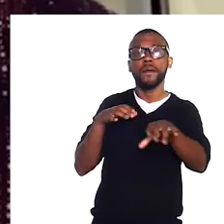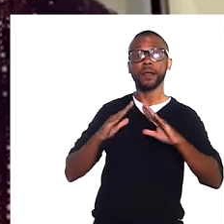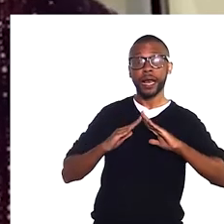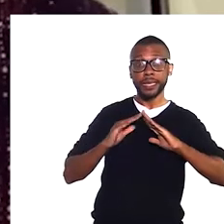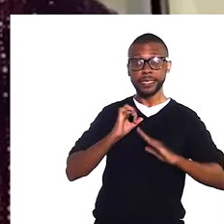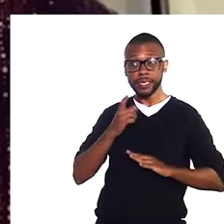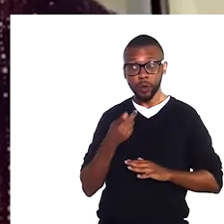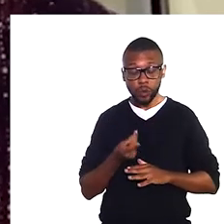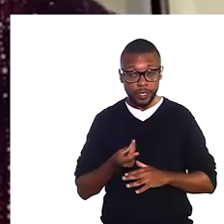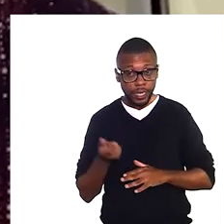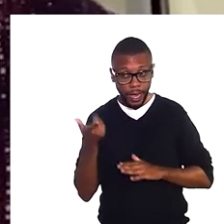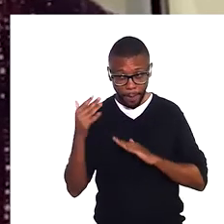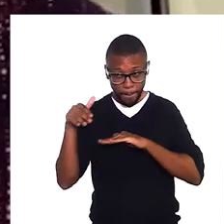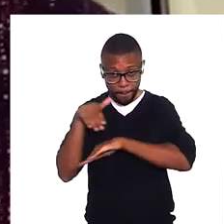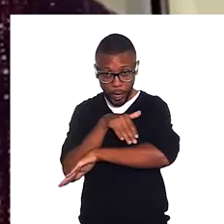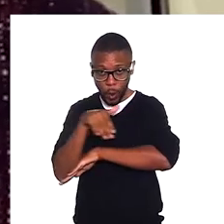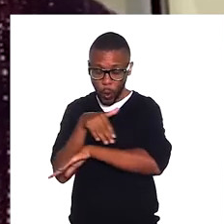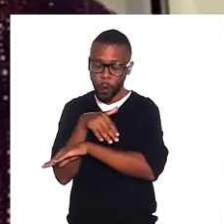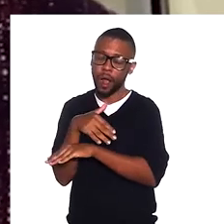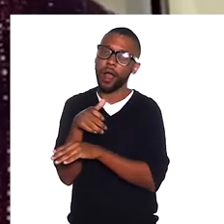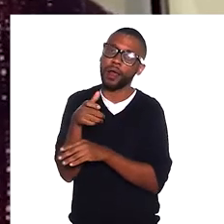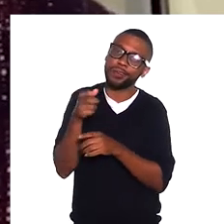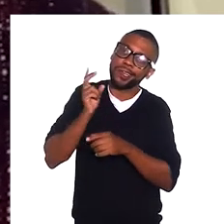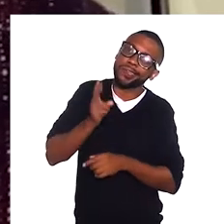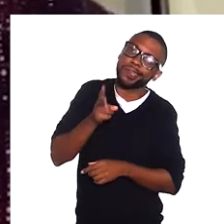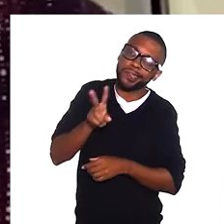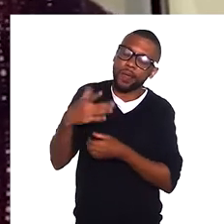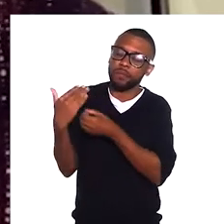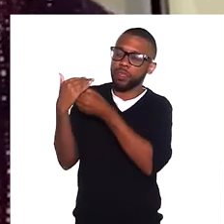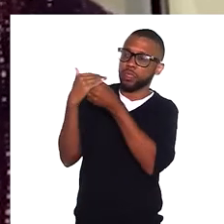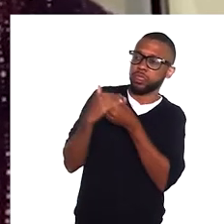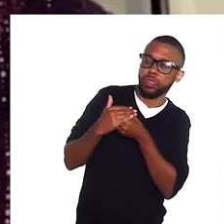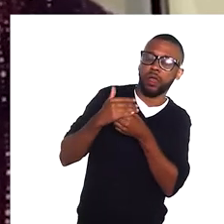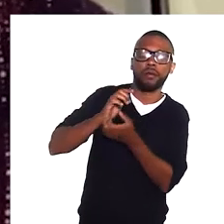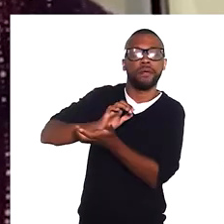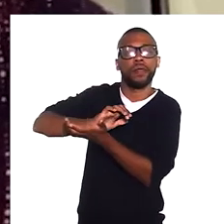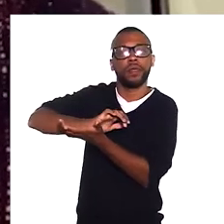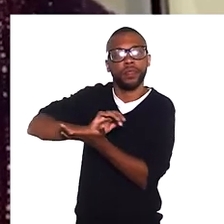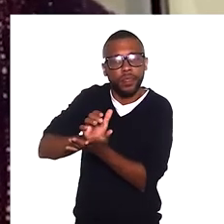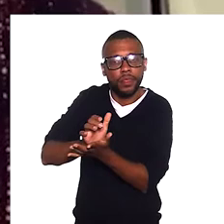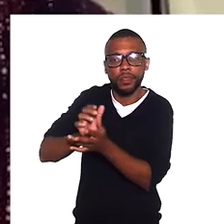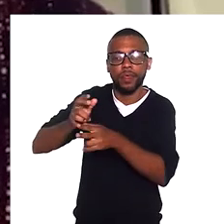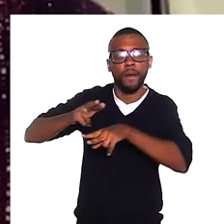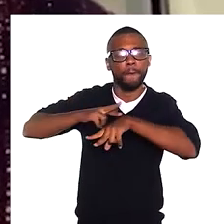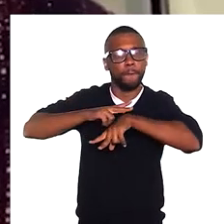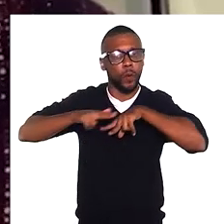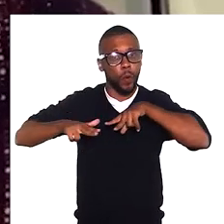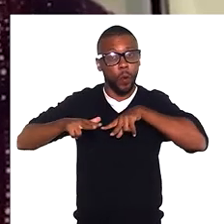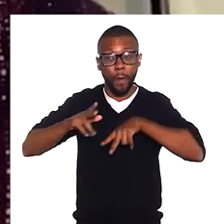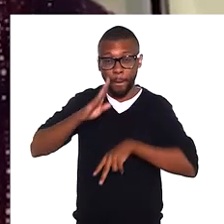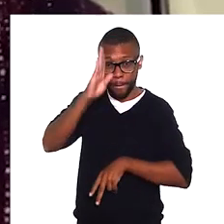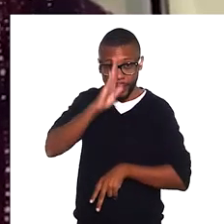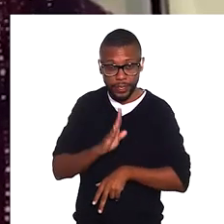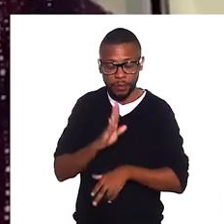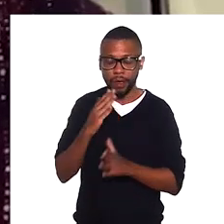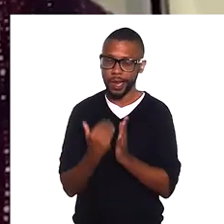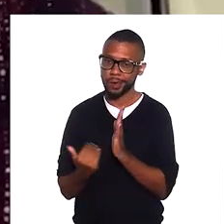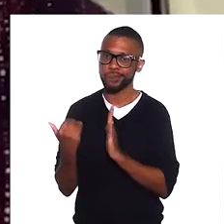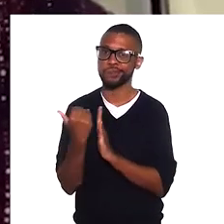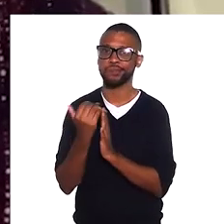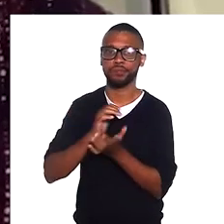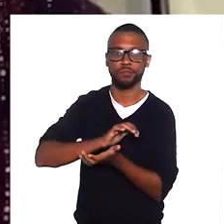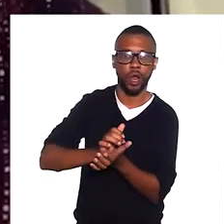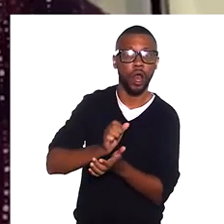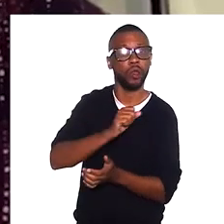Ao sair da rua, inevitavelmente, você enfrenta o racismo ou a discriminação de gênero. Nosso país é extremamente racista. Então,